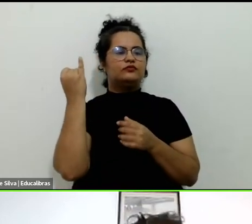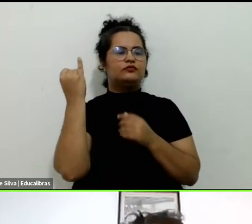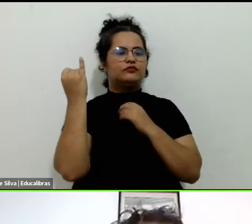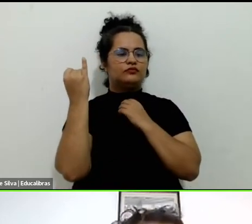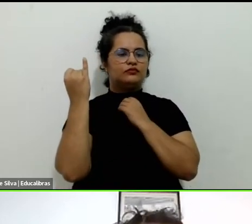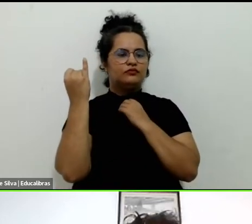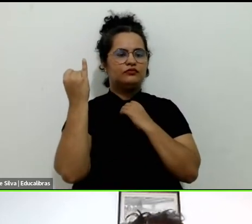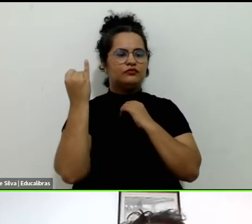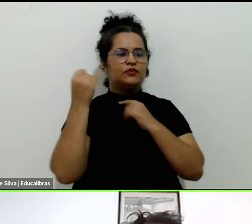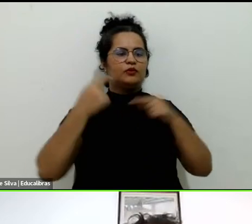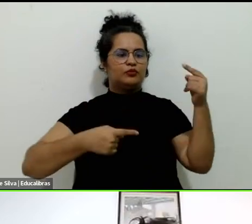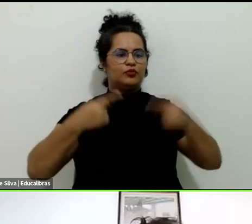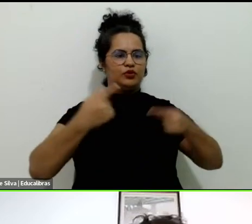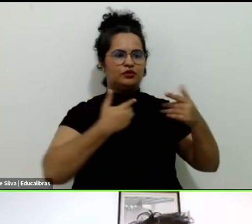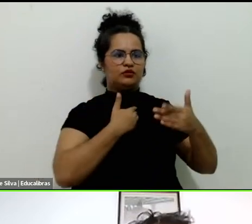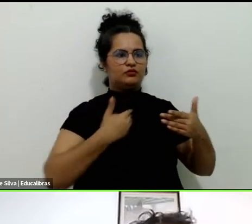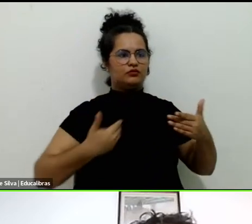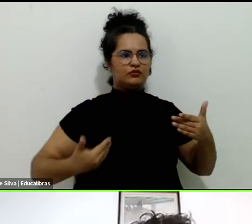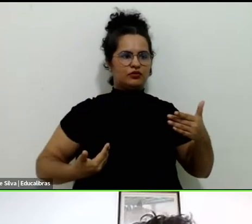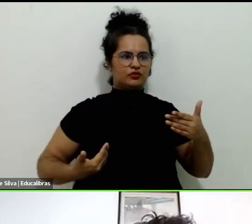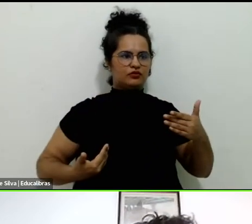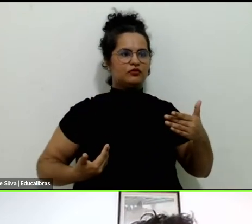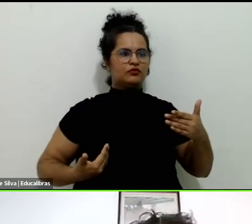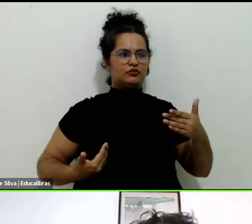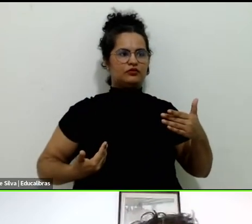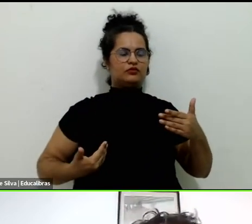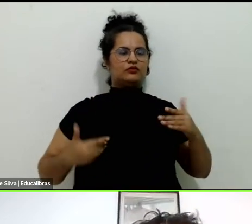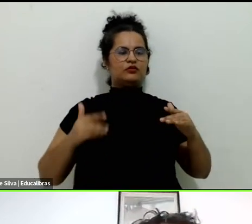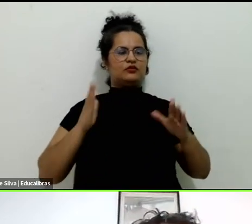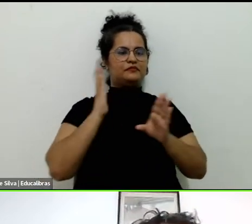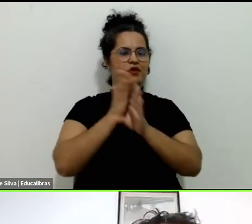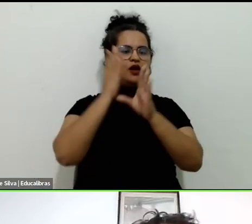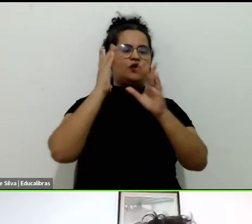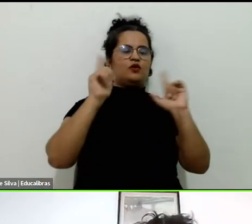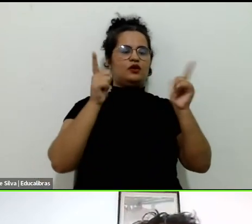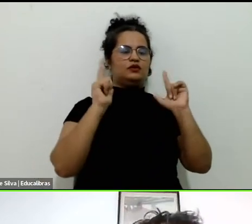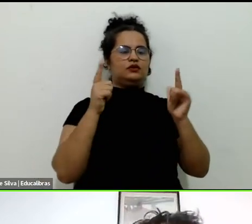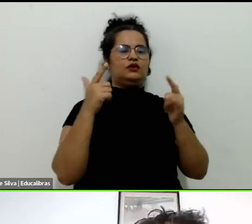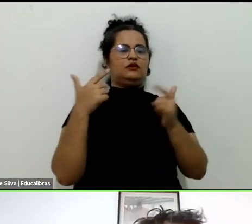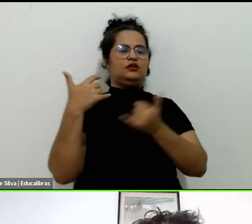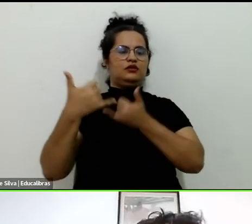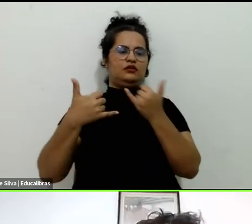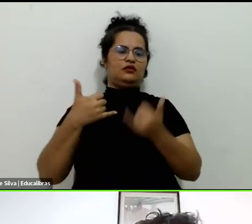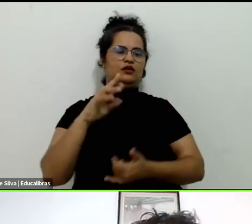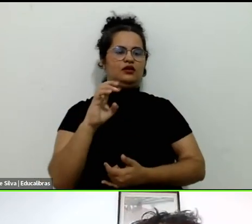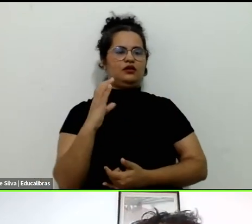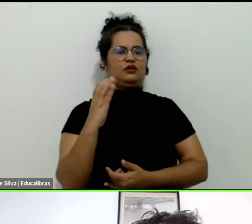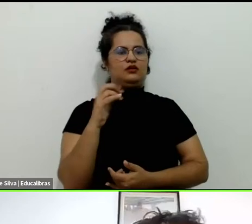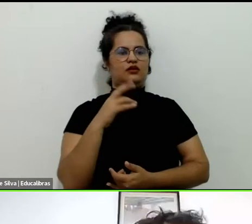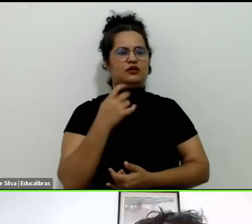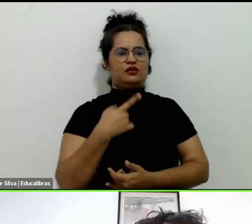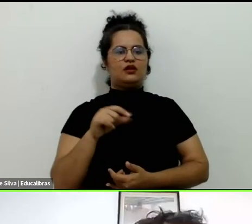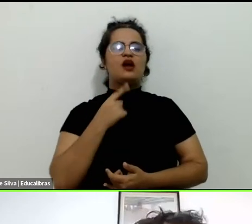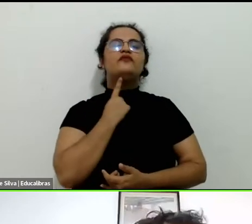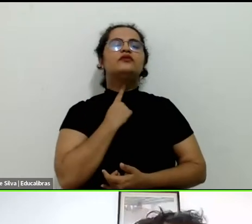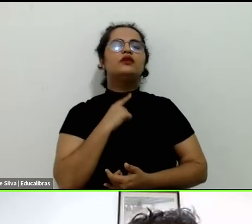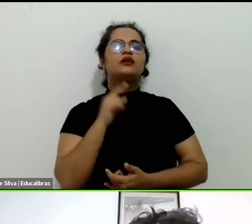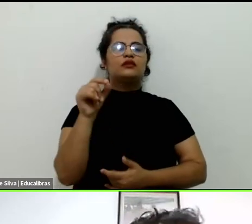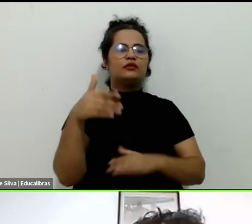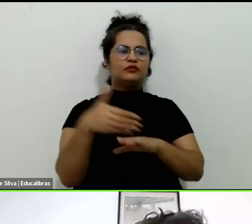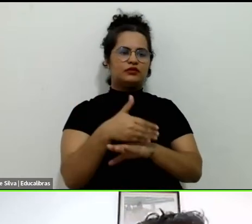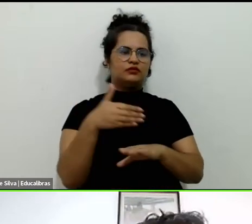marco do ocio e da recreação tem que reposicionar a voluntad de quem está participando. Isto é das